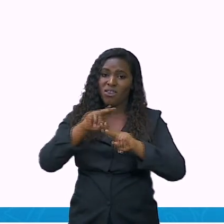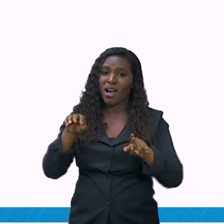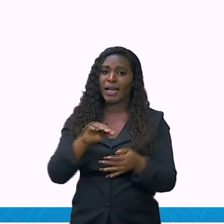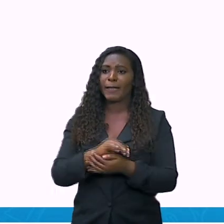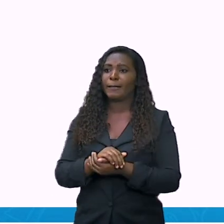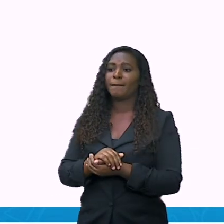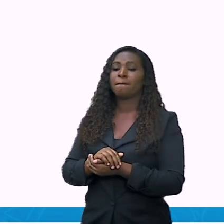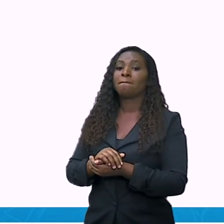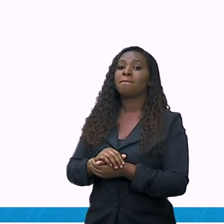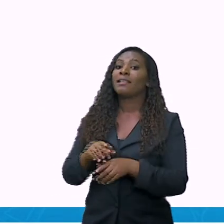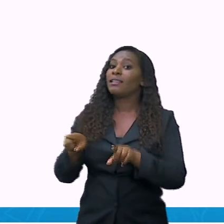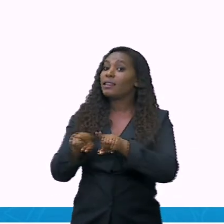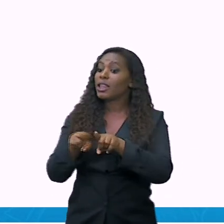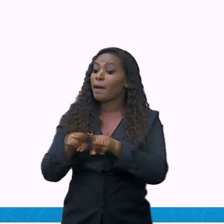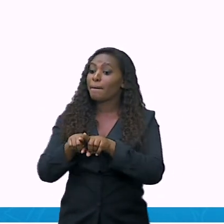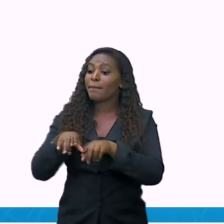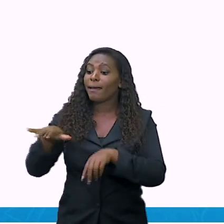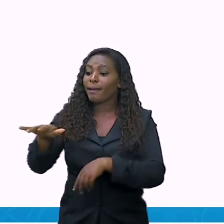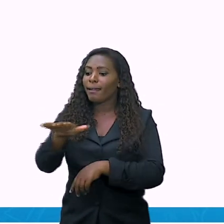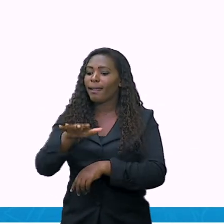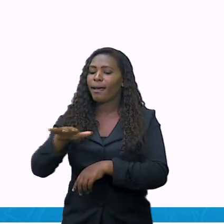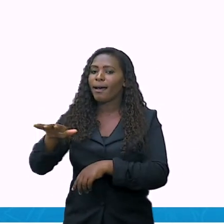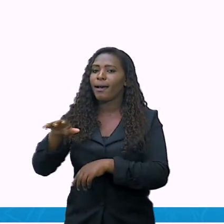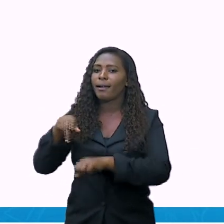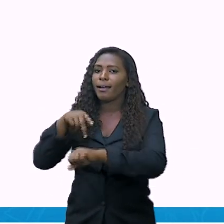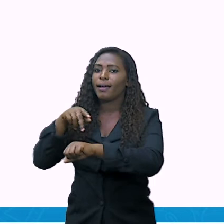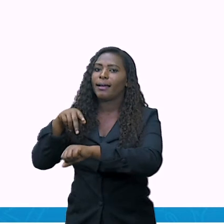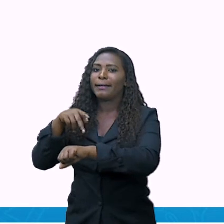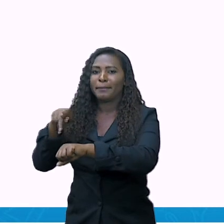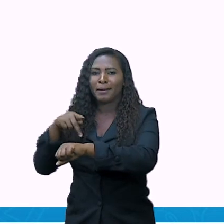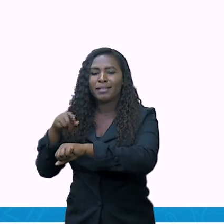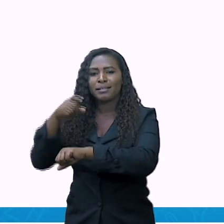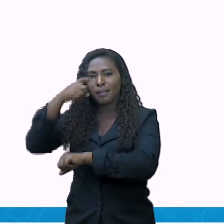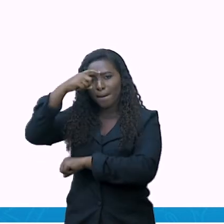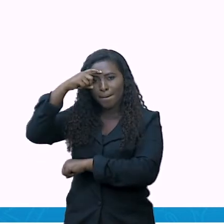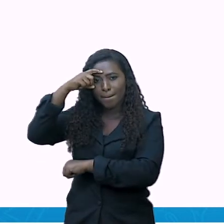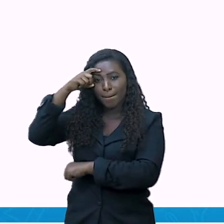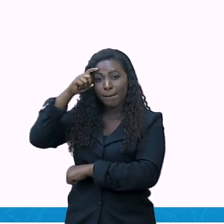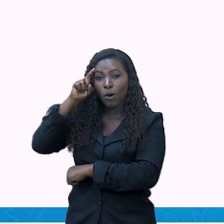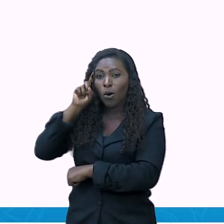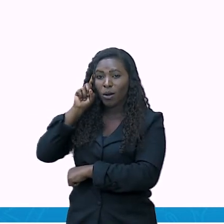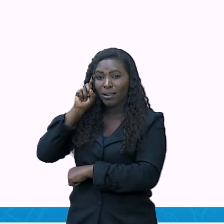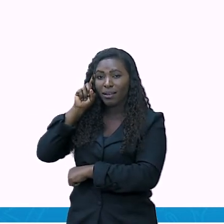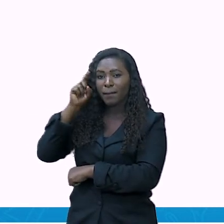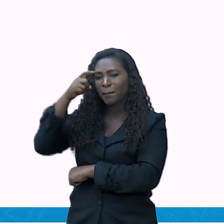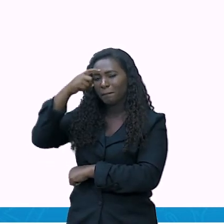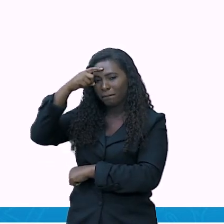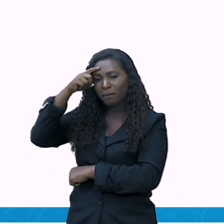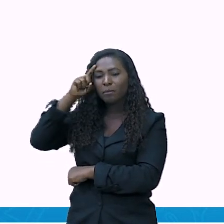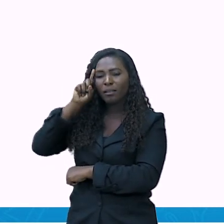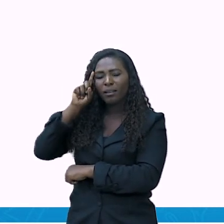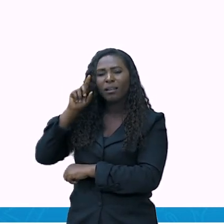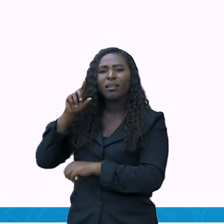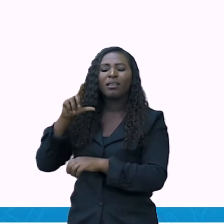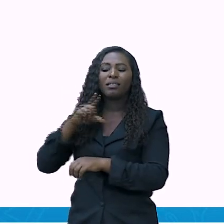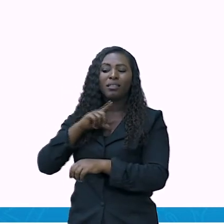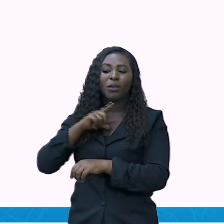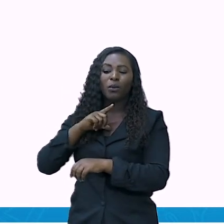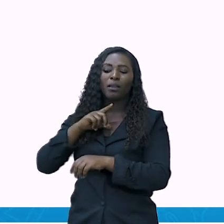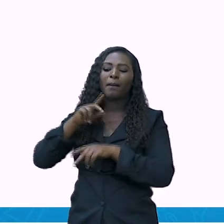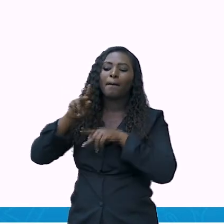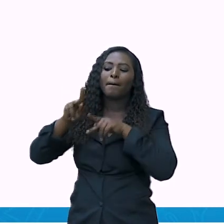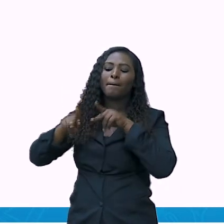densidade demográfica do planeta. Também na Mongólia, nós temos vários povos nômades